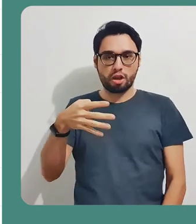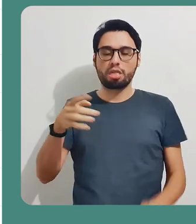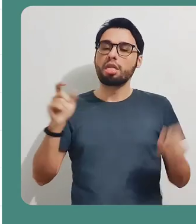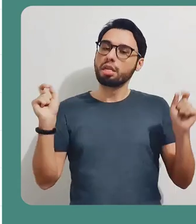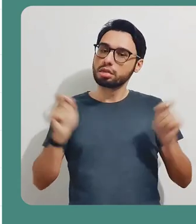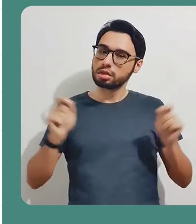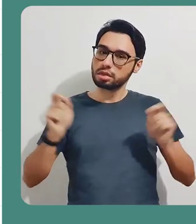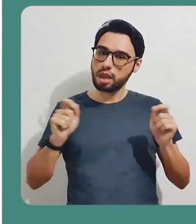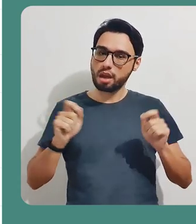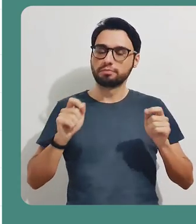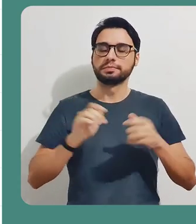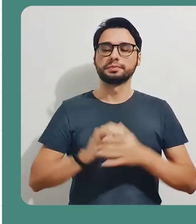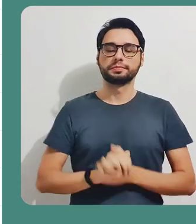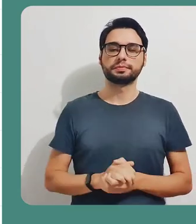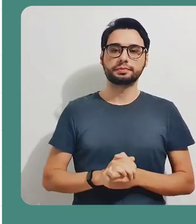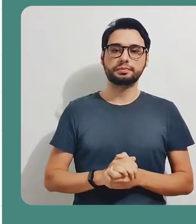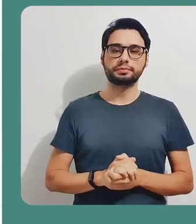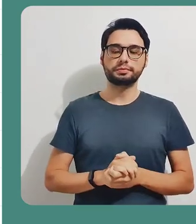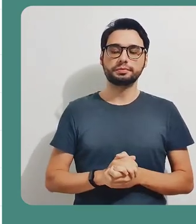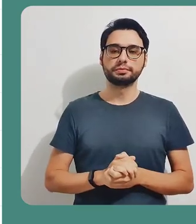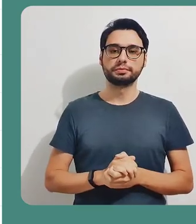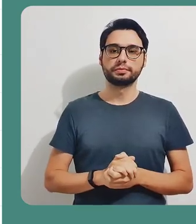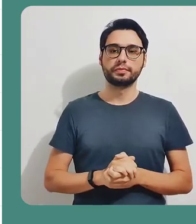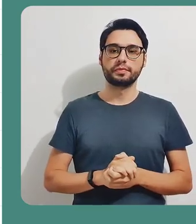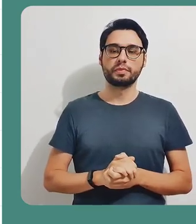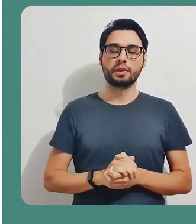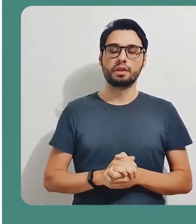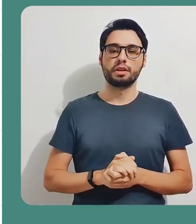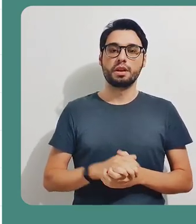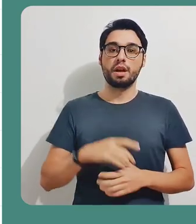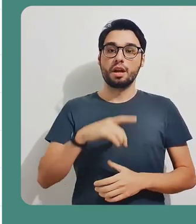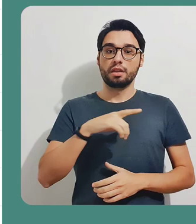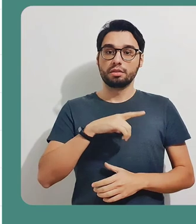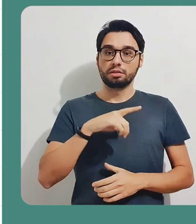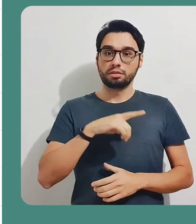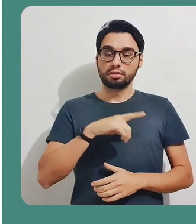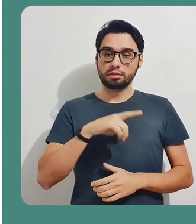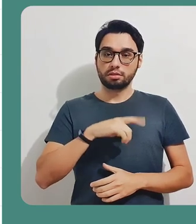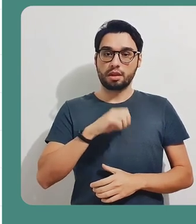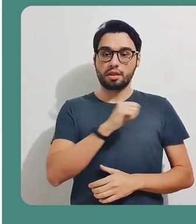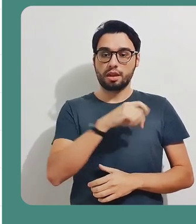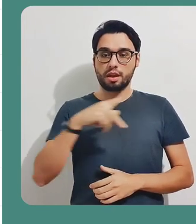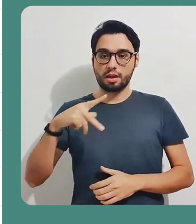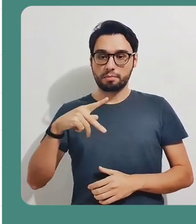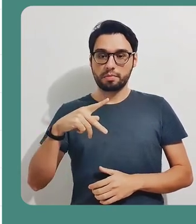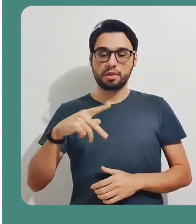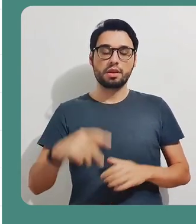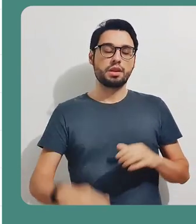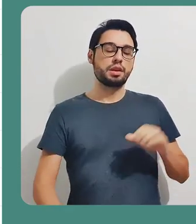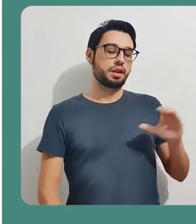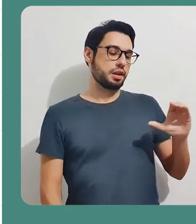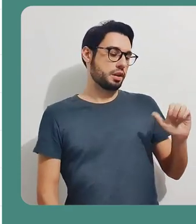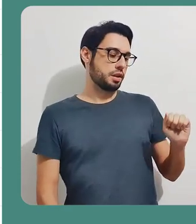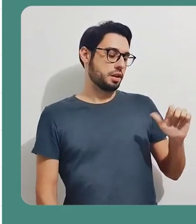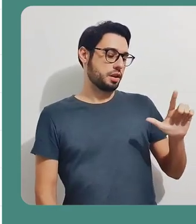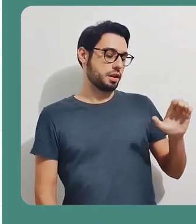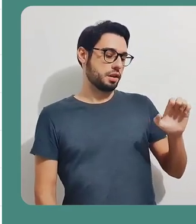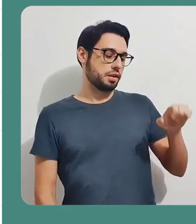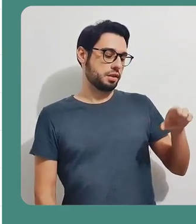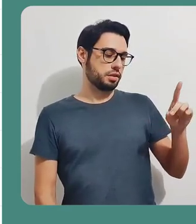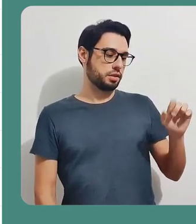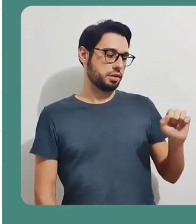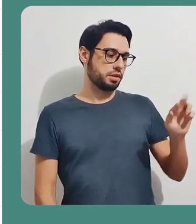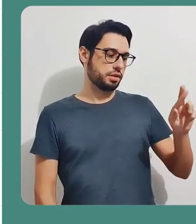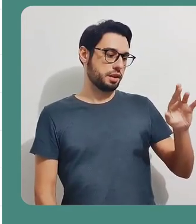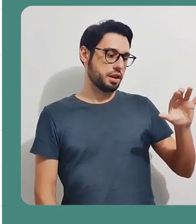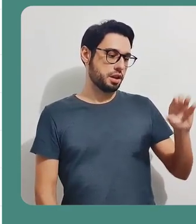antecipação, e divulgar já esses links com os meus estudantes, eu consigo fazer isso através do seu